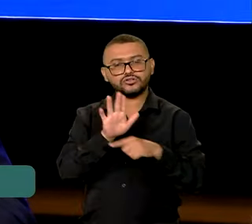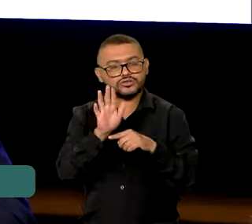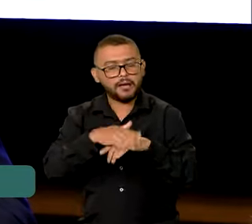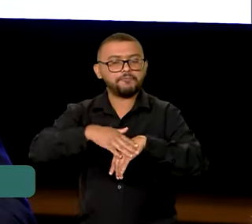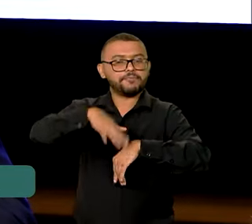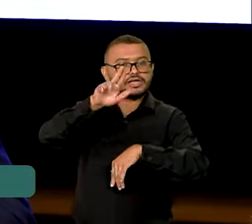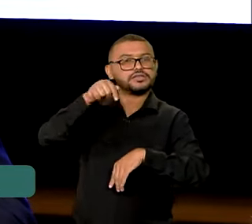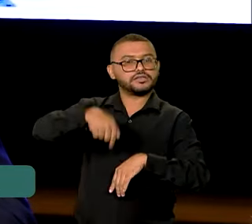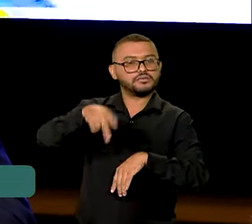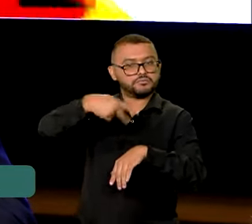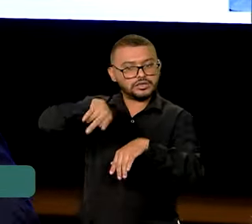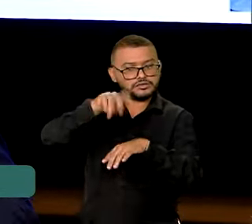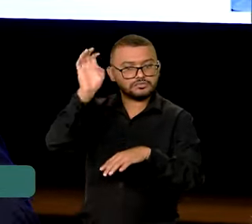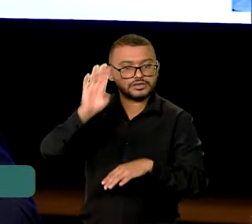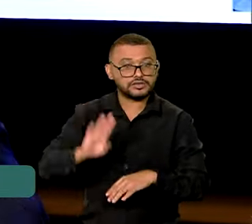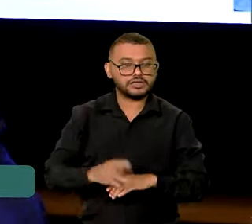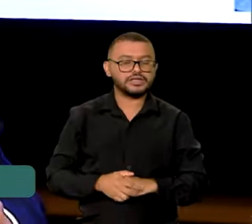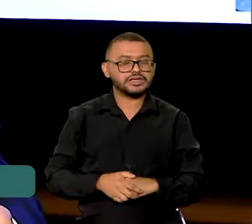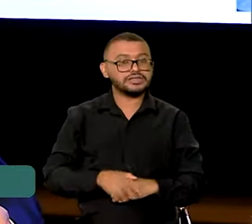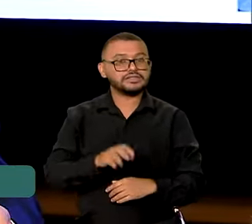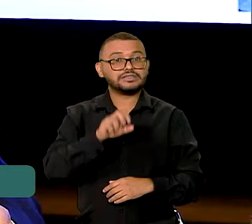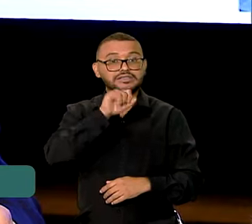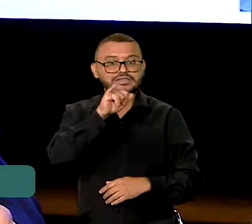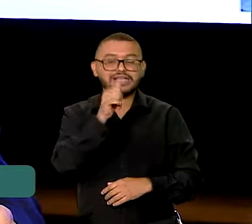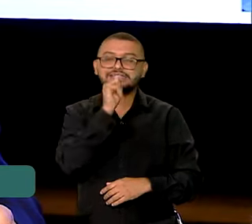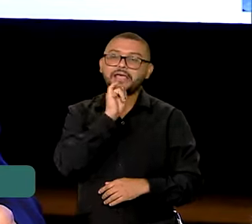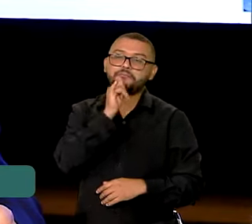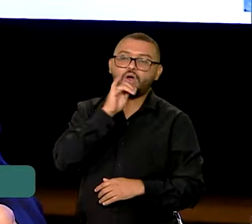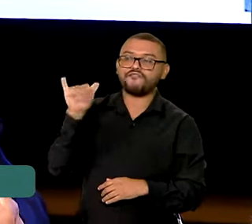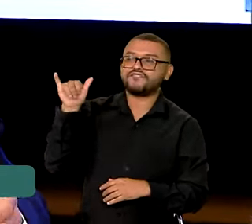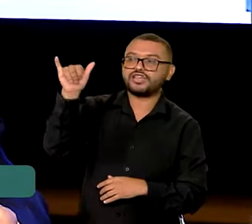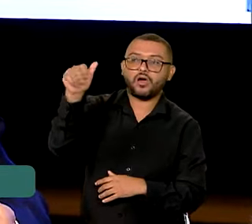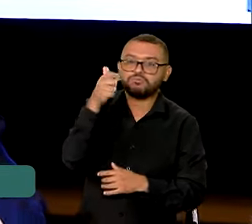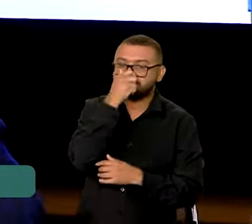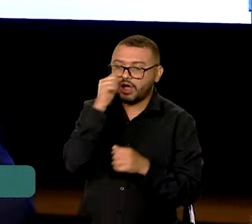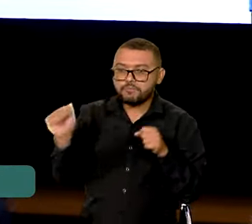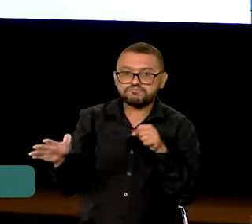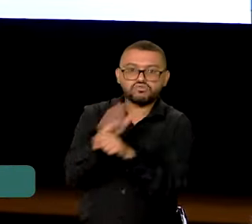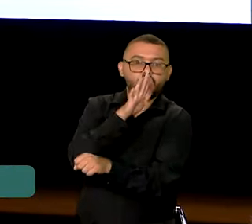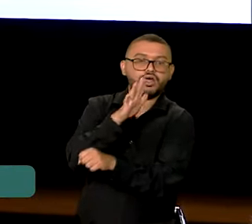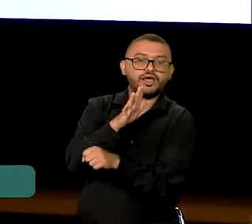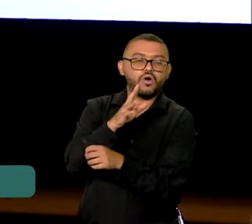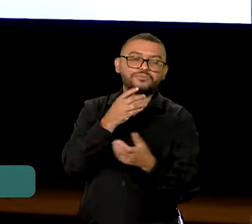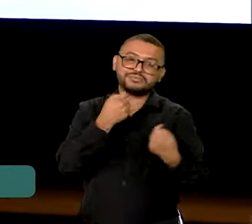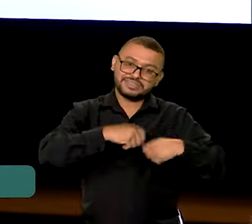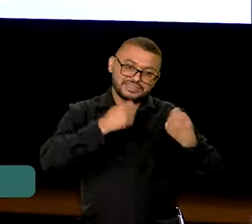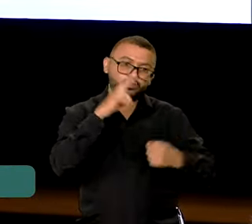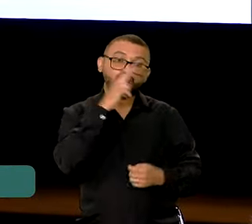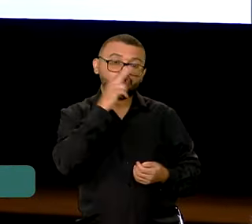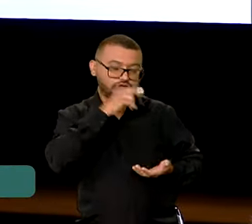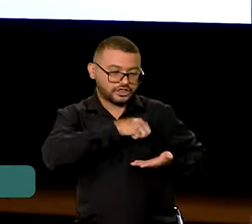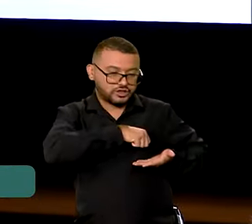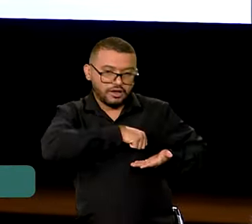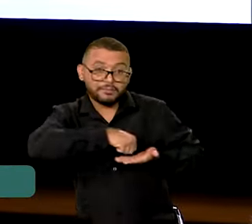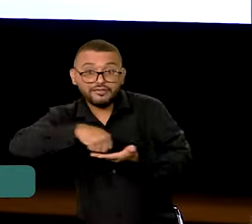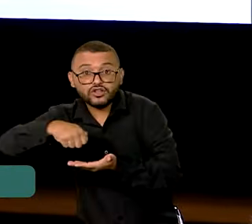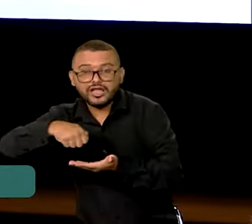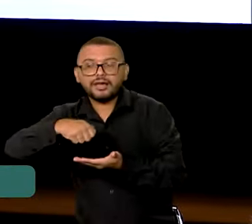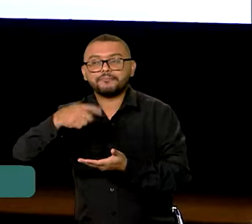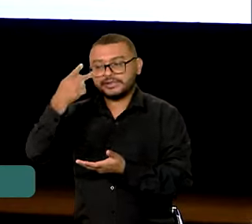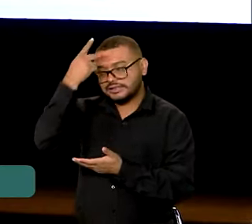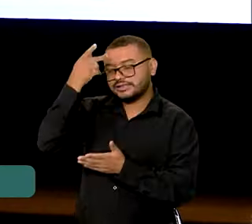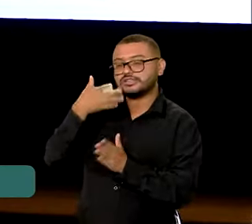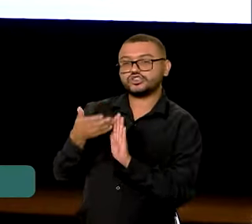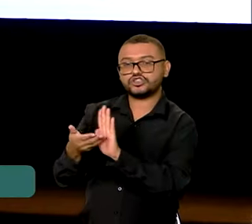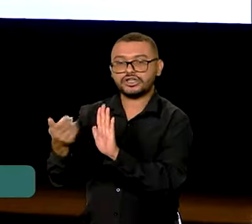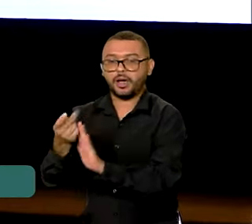permanente no nosso país. Se você tiver com um voo lotado, por exemplo, e tiver um órgão a ser transportado, algum passageiro terá